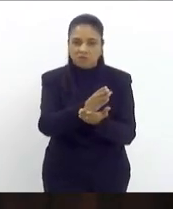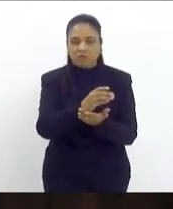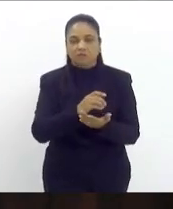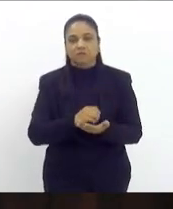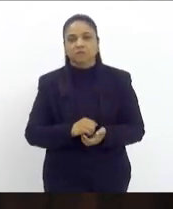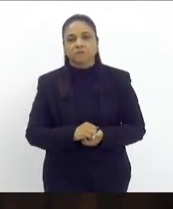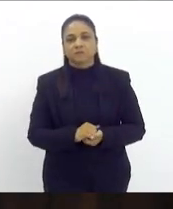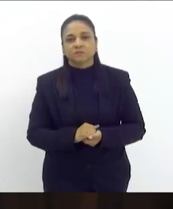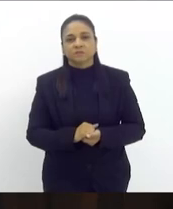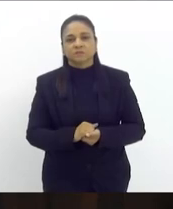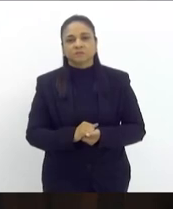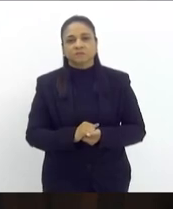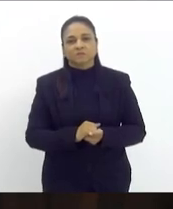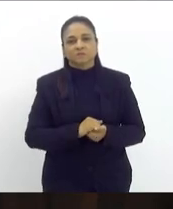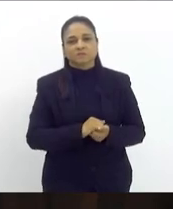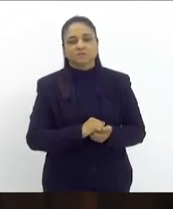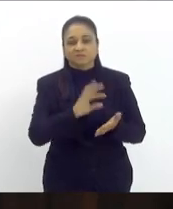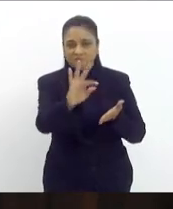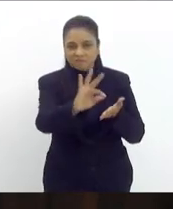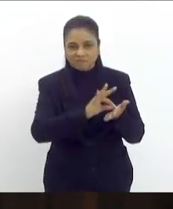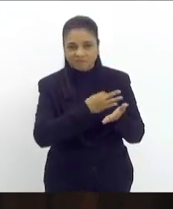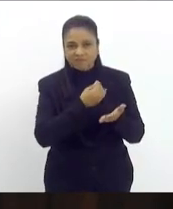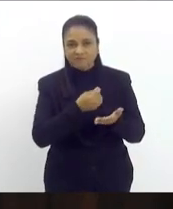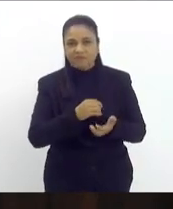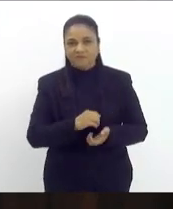aprovado vai a autógrafo.